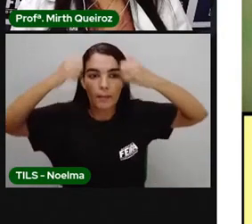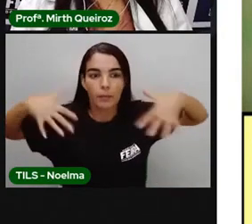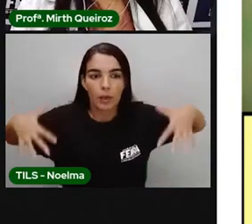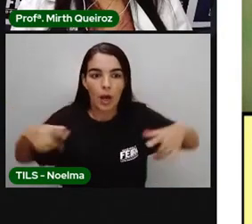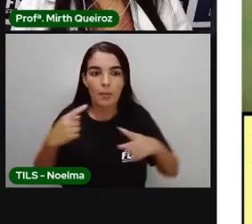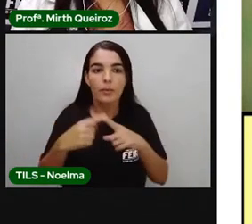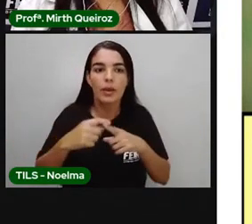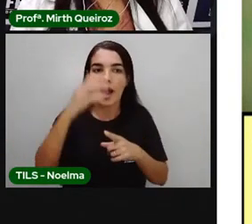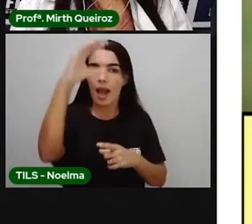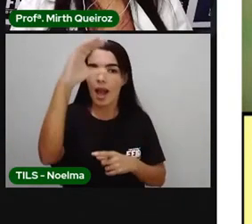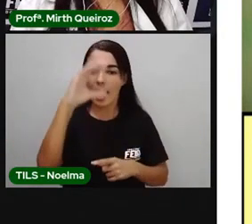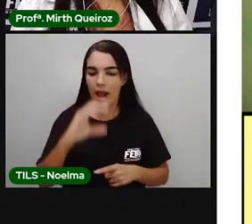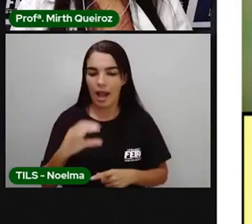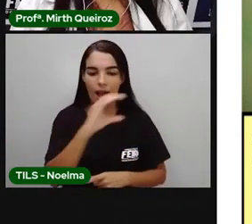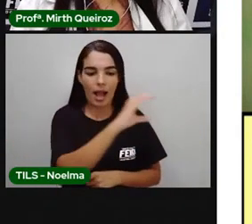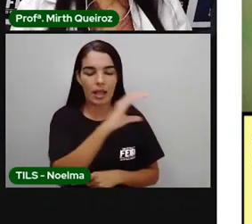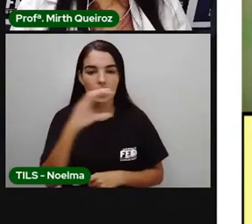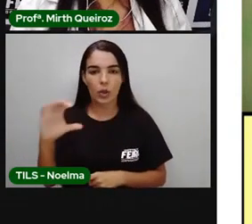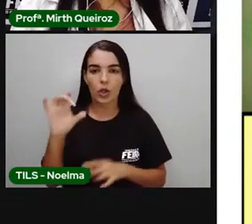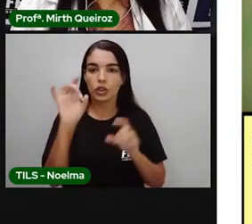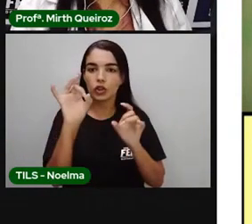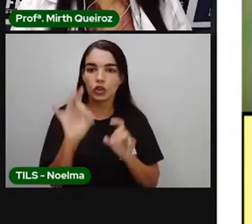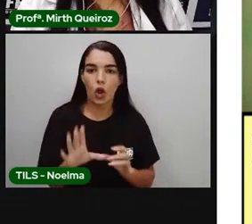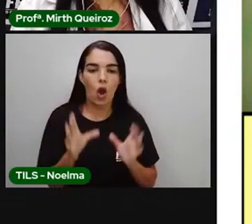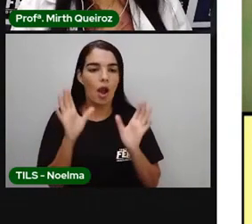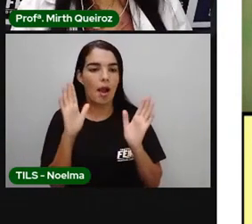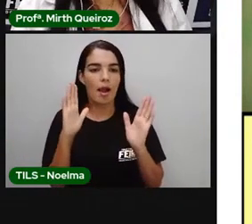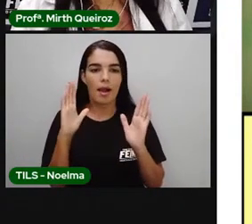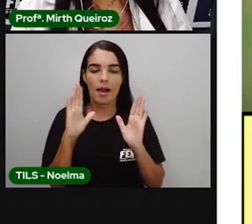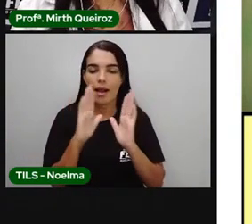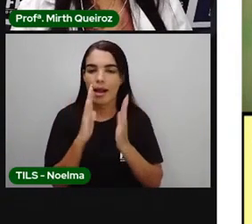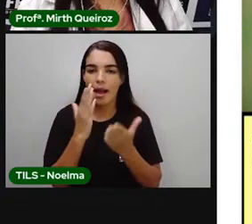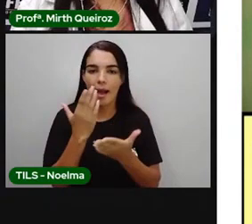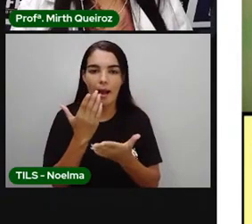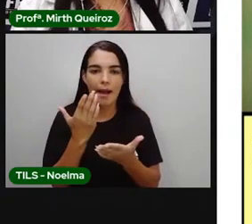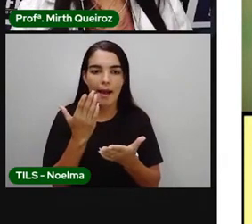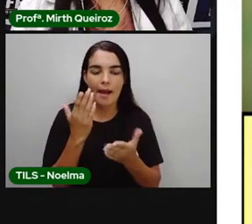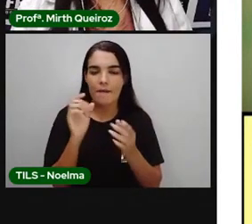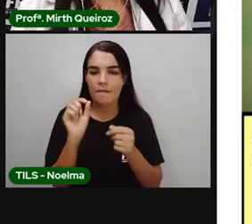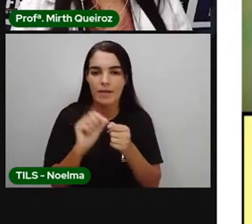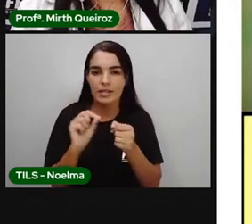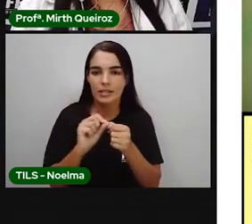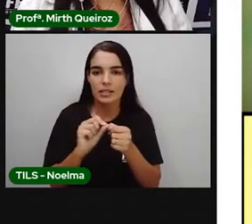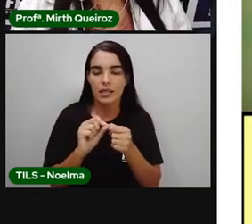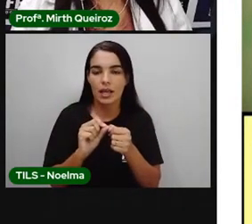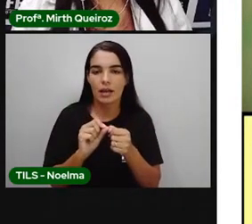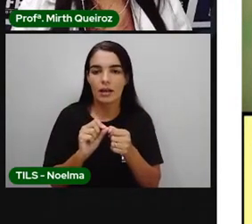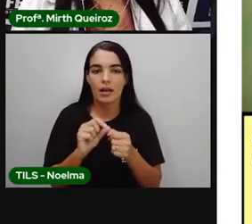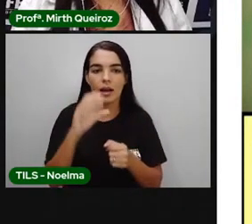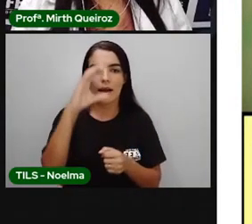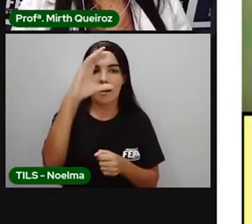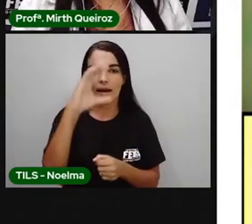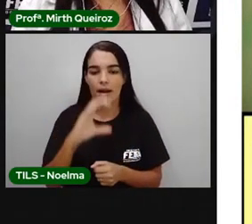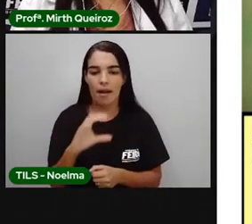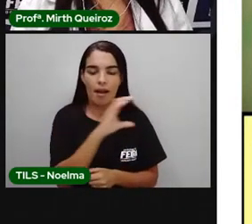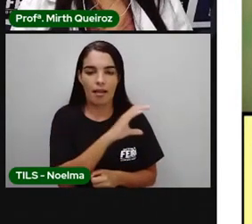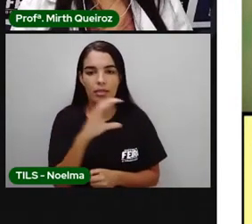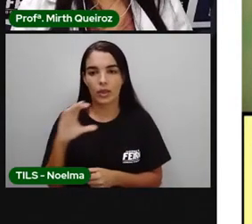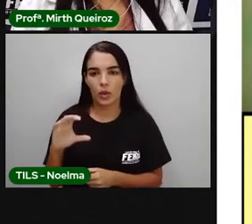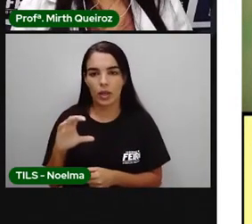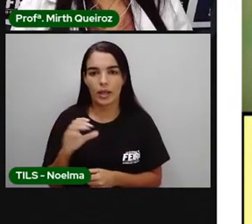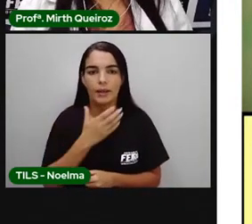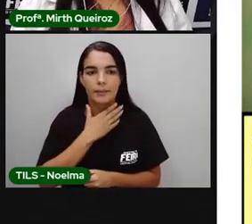questão de pregar apenas o culto cristão. Era proibido a religiosidade africana.